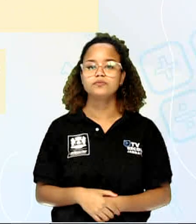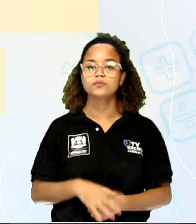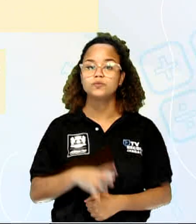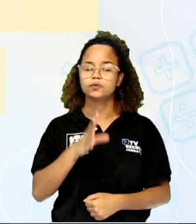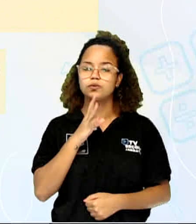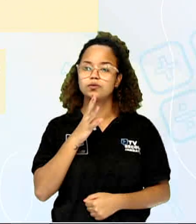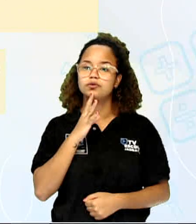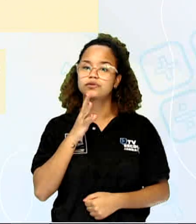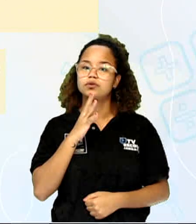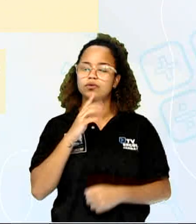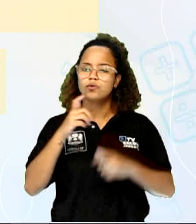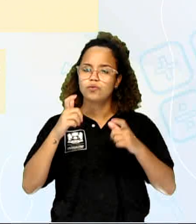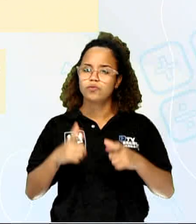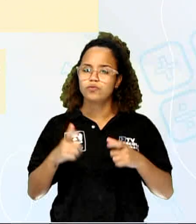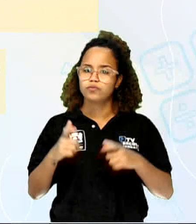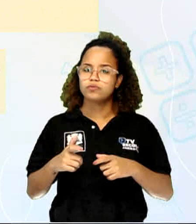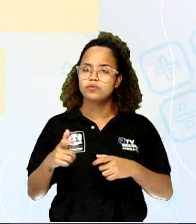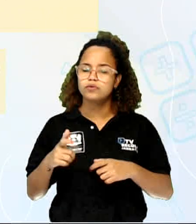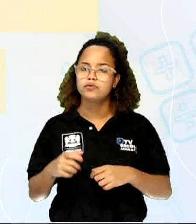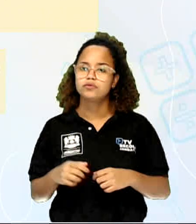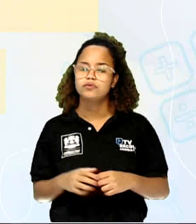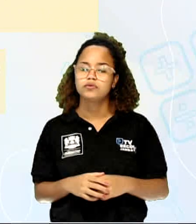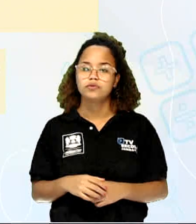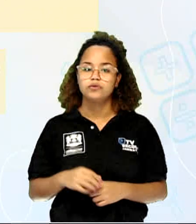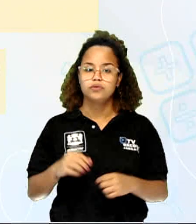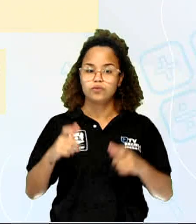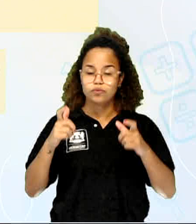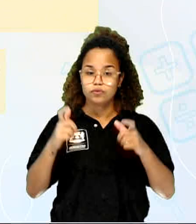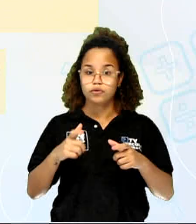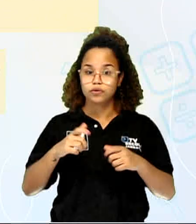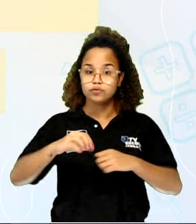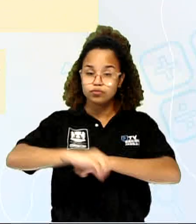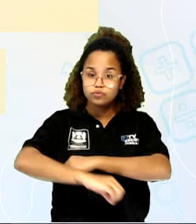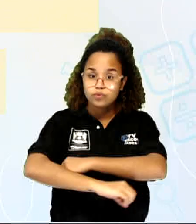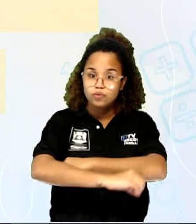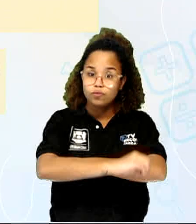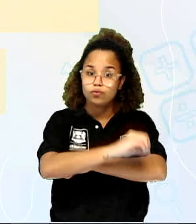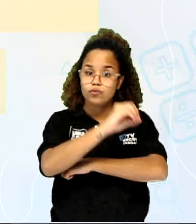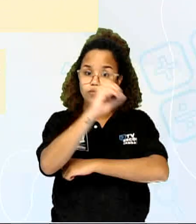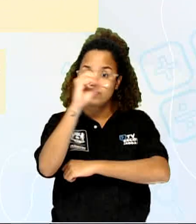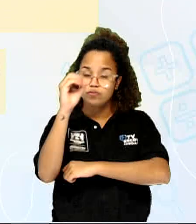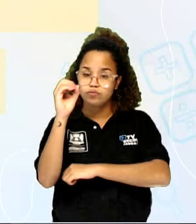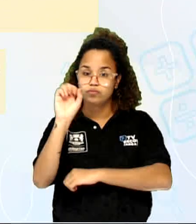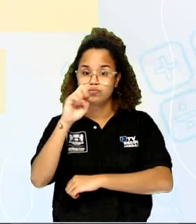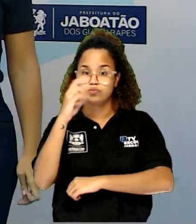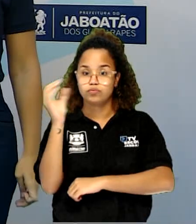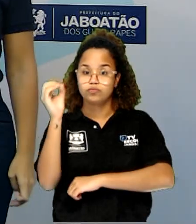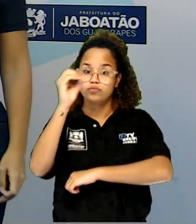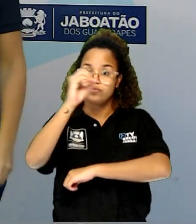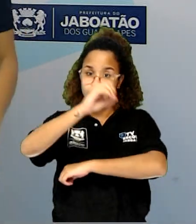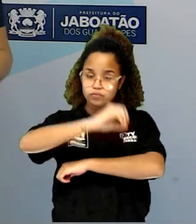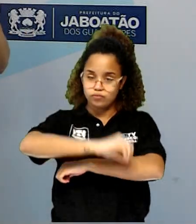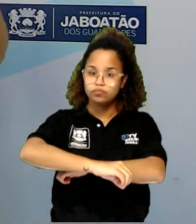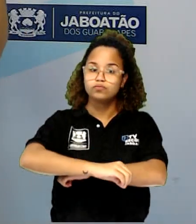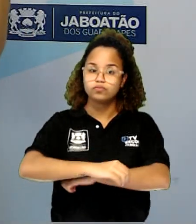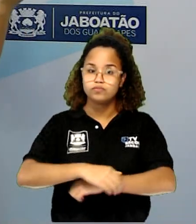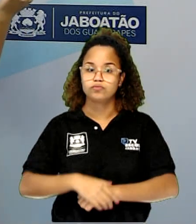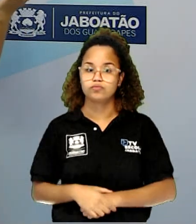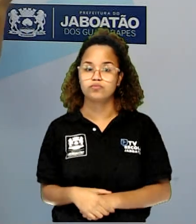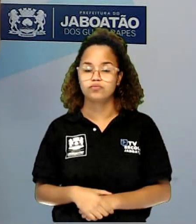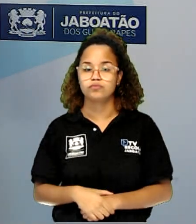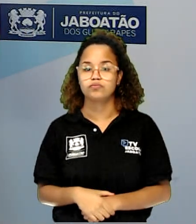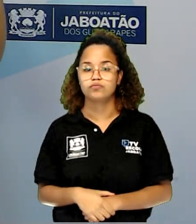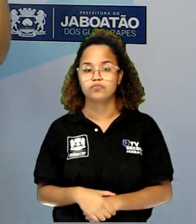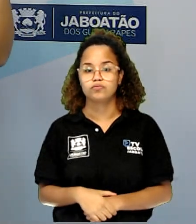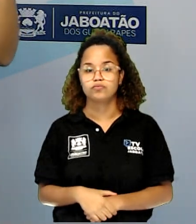o lado onde o sol, entre aspas, aparece ou se põe. Lembre-se que o sol não aparece